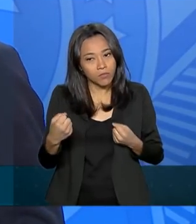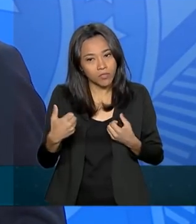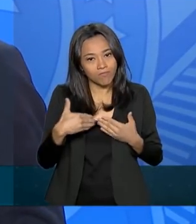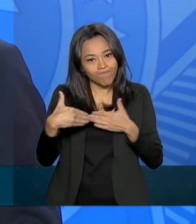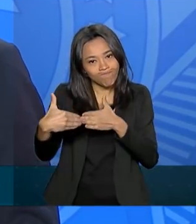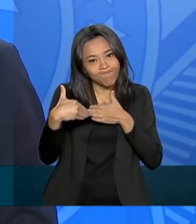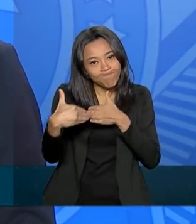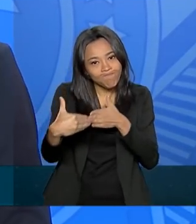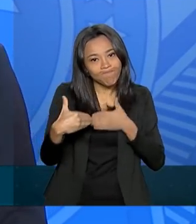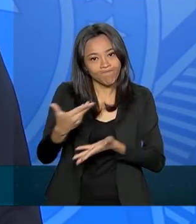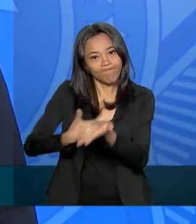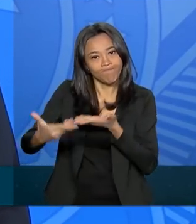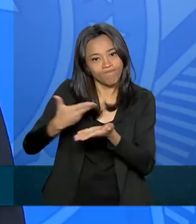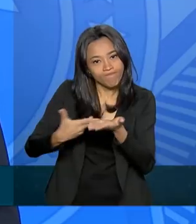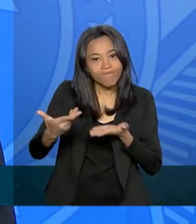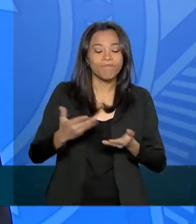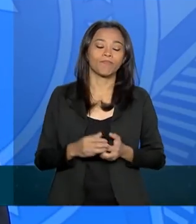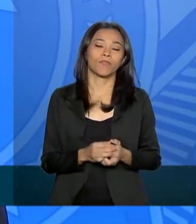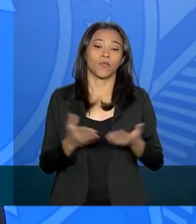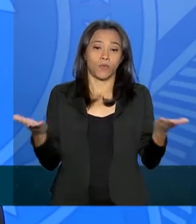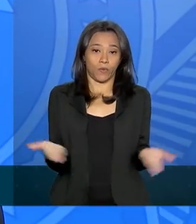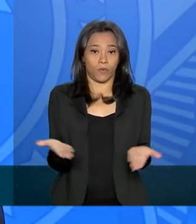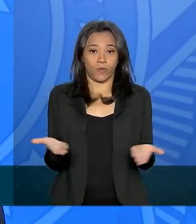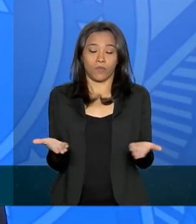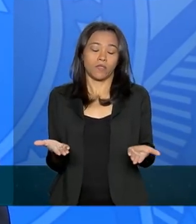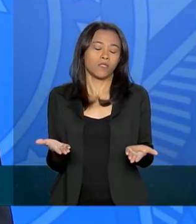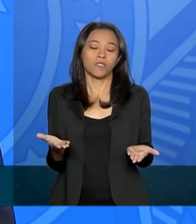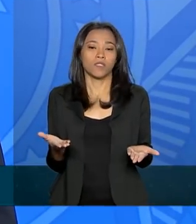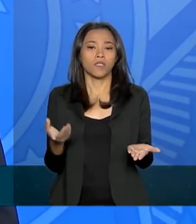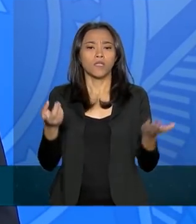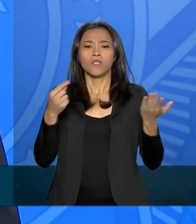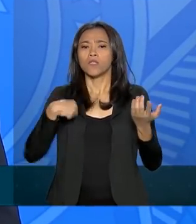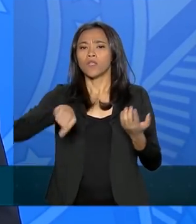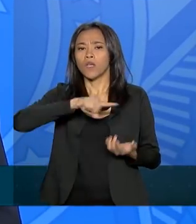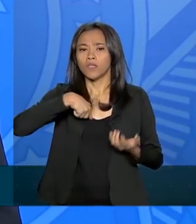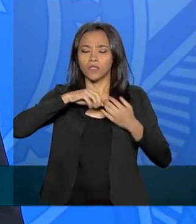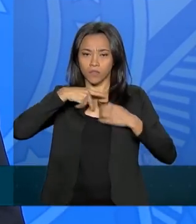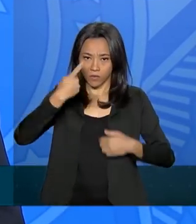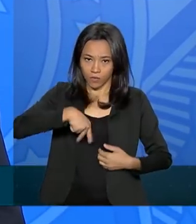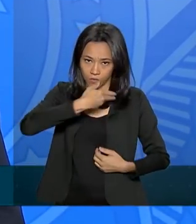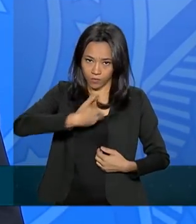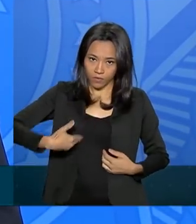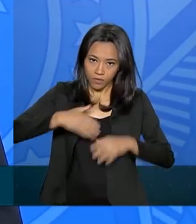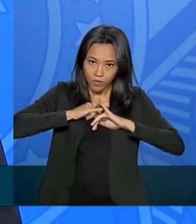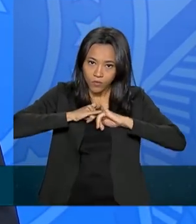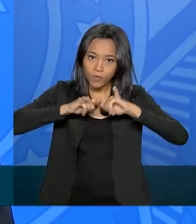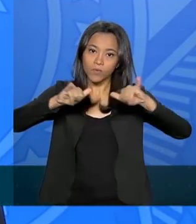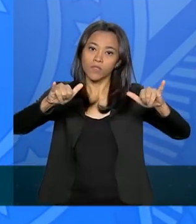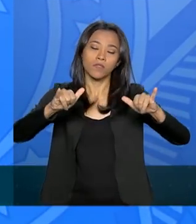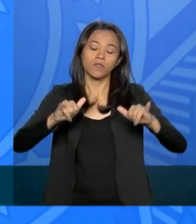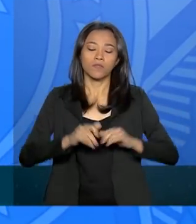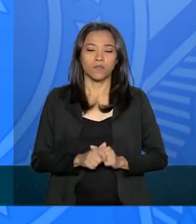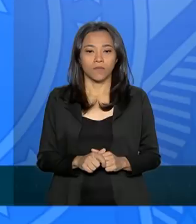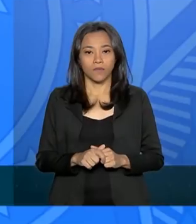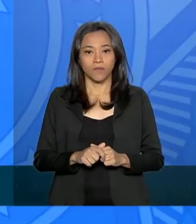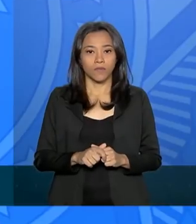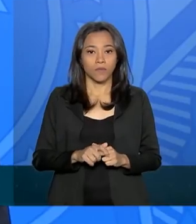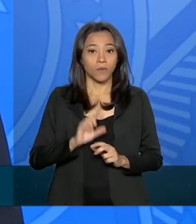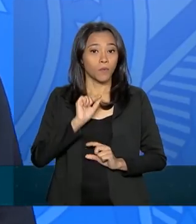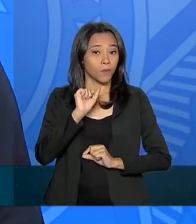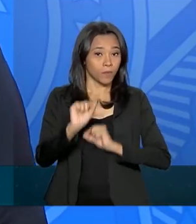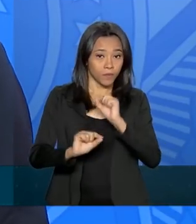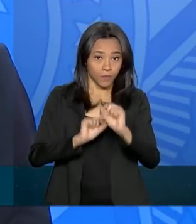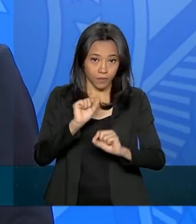Então, nessa data, nós estamos comunicando aqui a ida